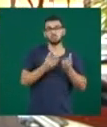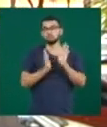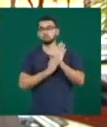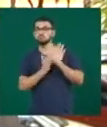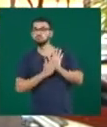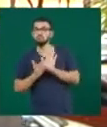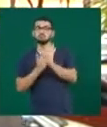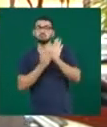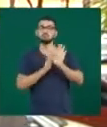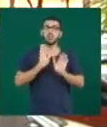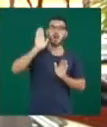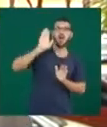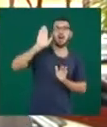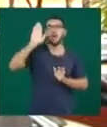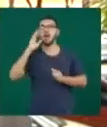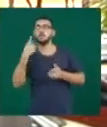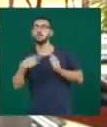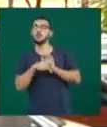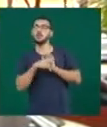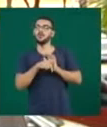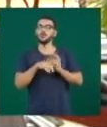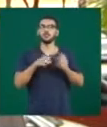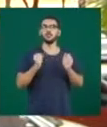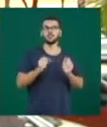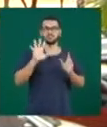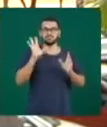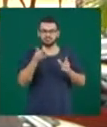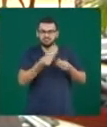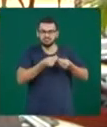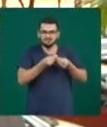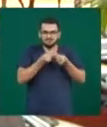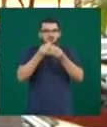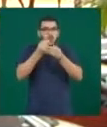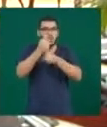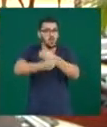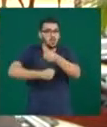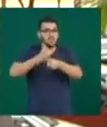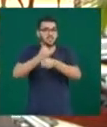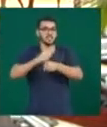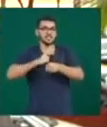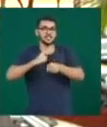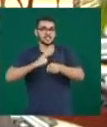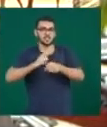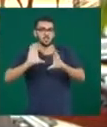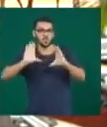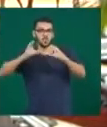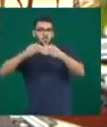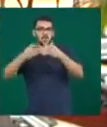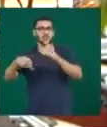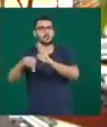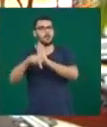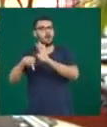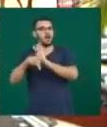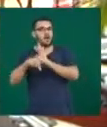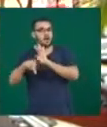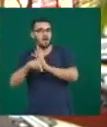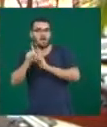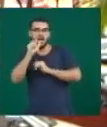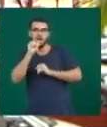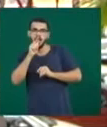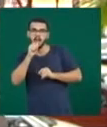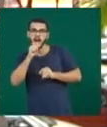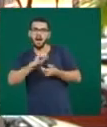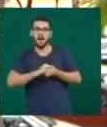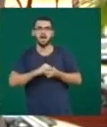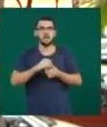encaminhar para o Fórum Mundial da Água, que vai acontecer o ano que vem em Brasília, e também para o Congresso Nacional, porque nós queremos que as propostas que